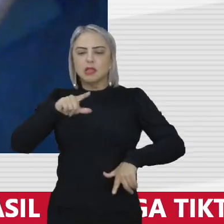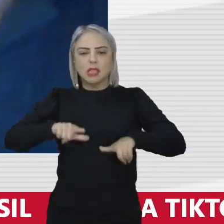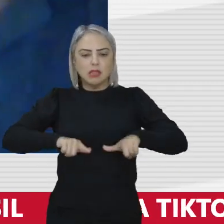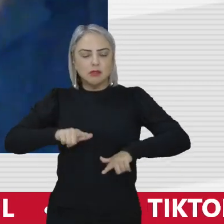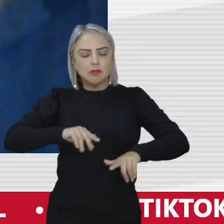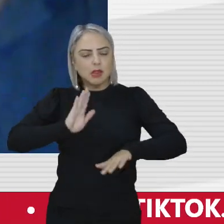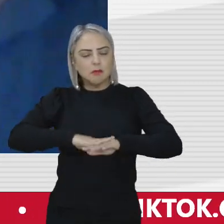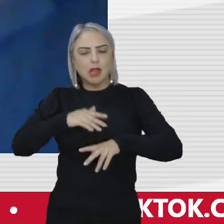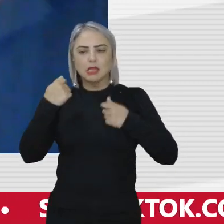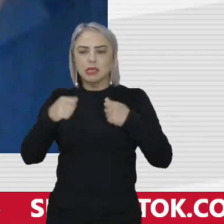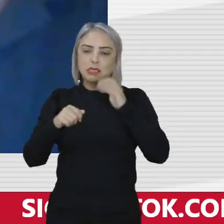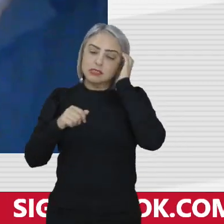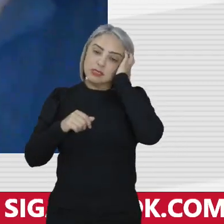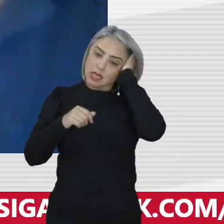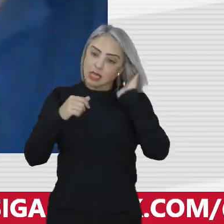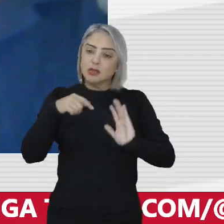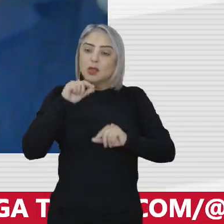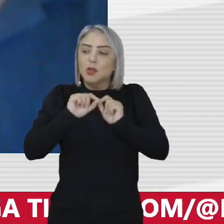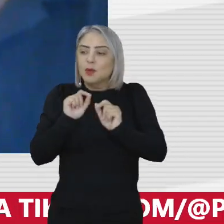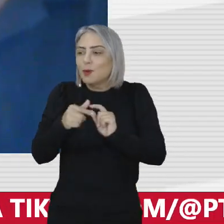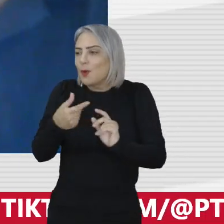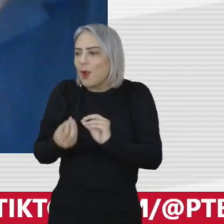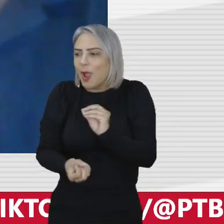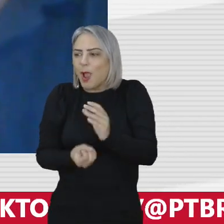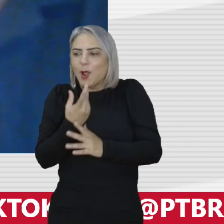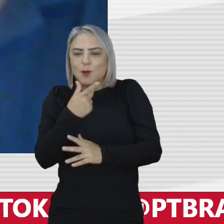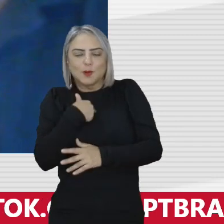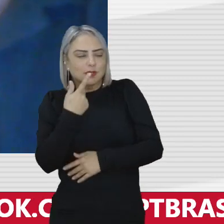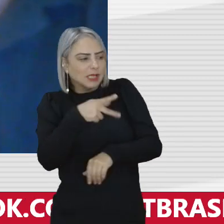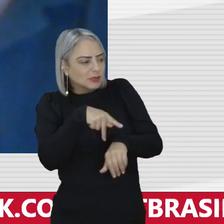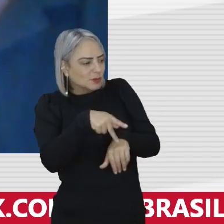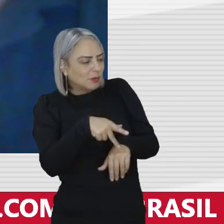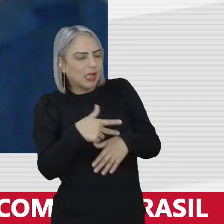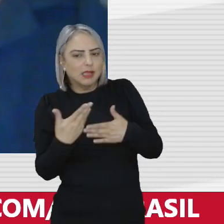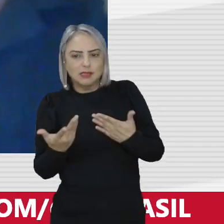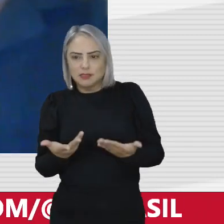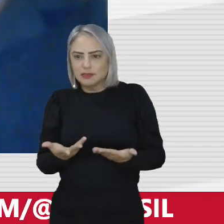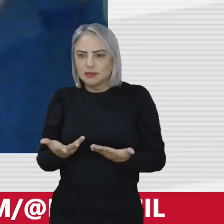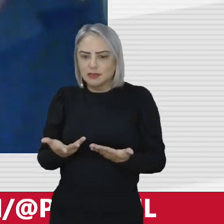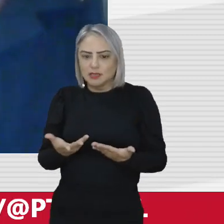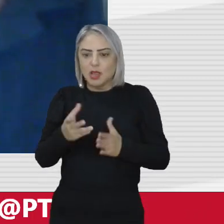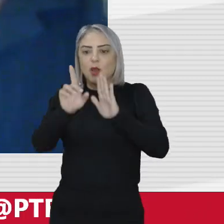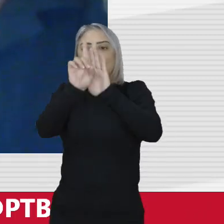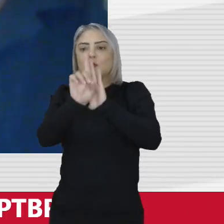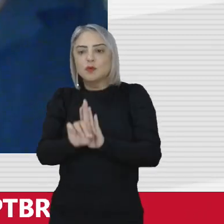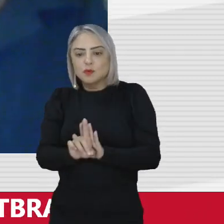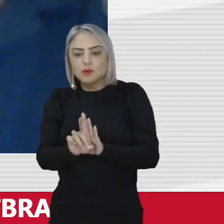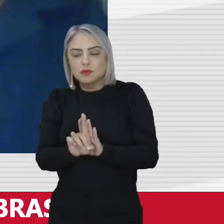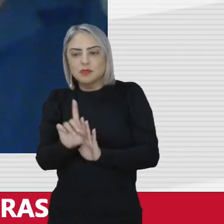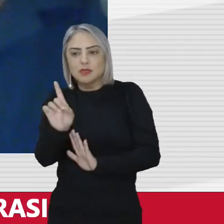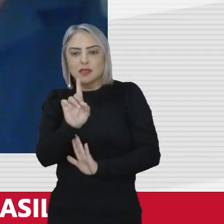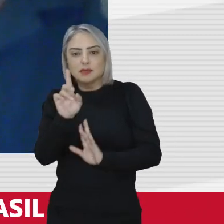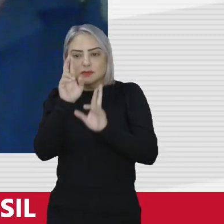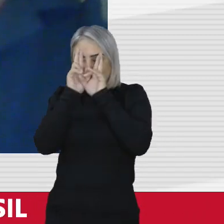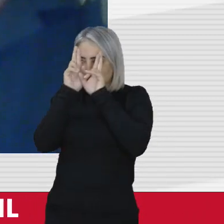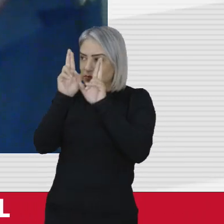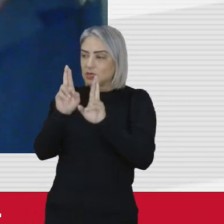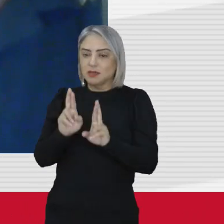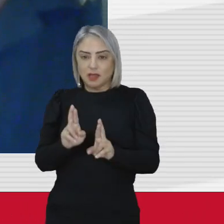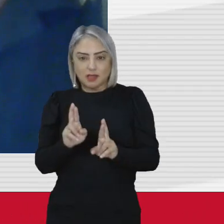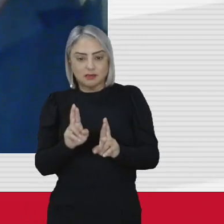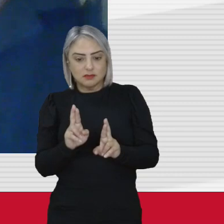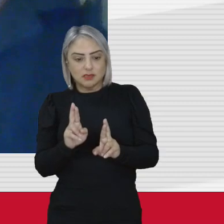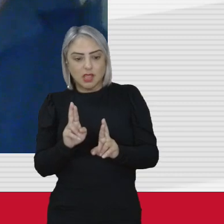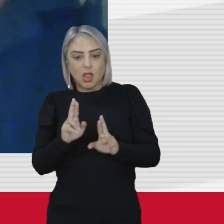necessário mas como acontece em um país onde os direitos não são respeitados